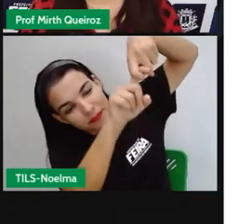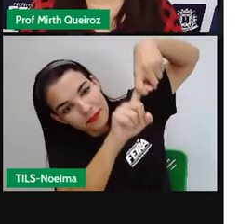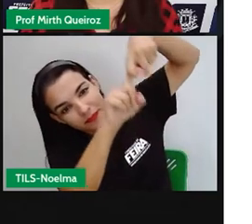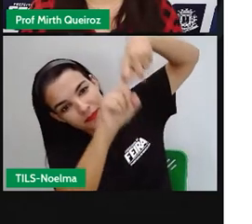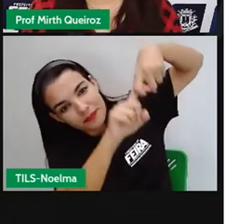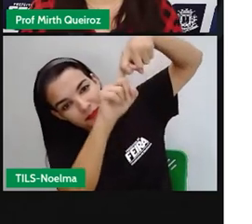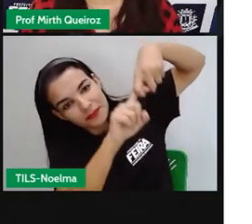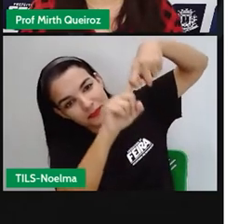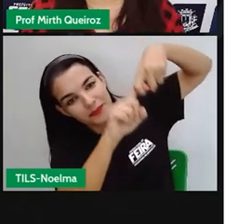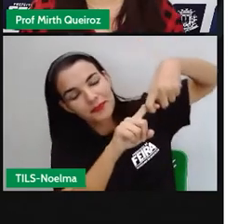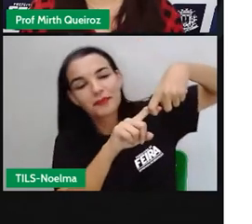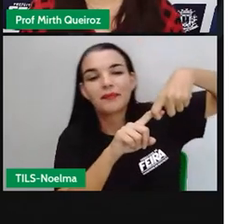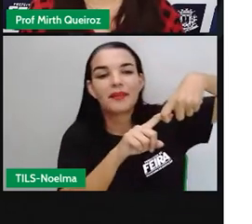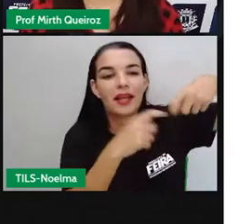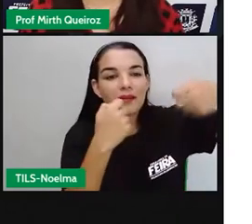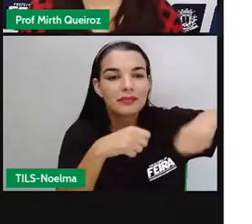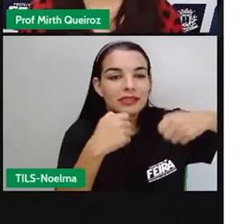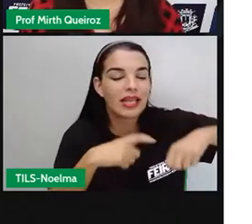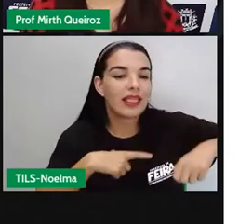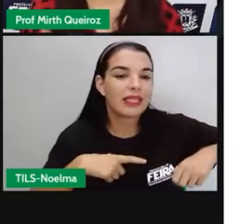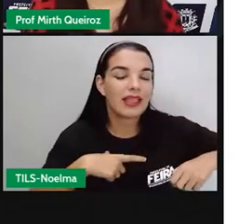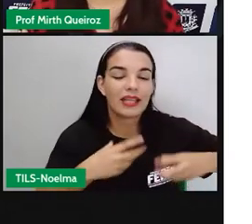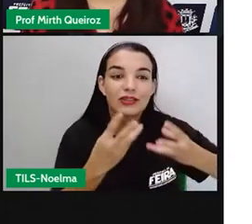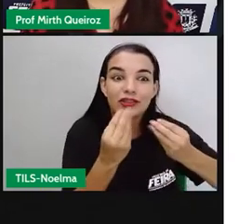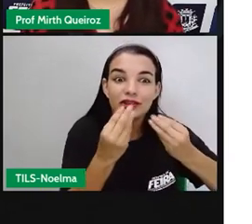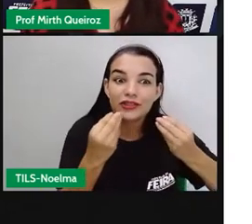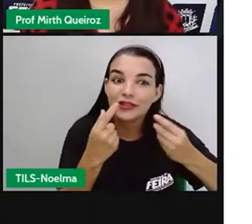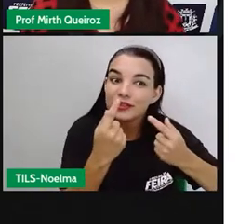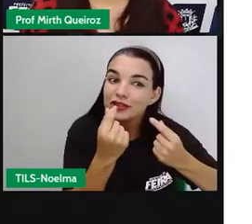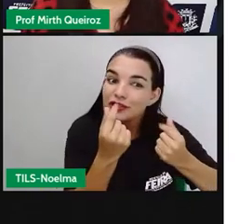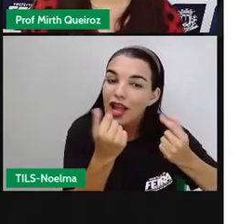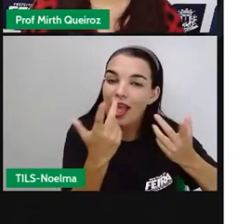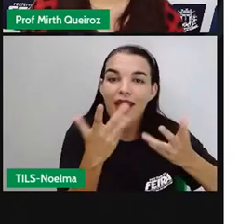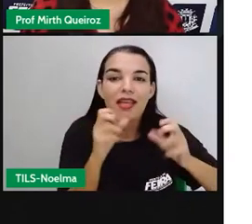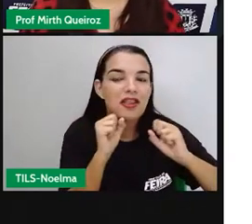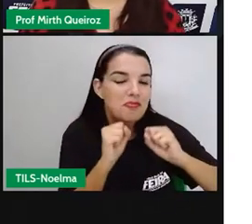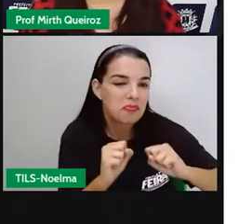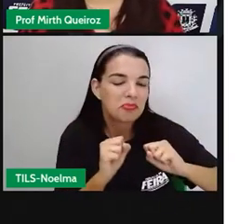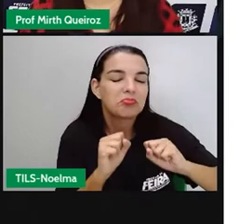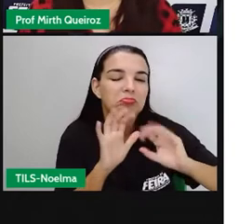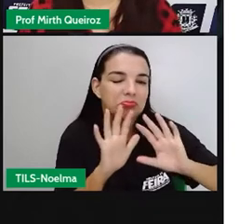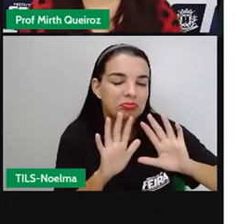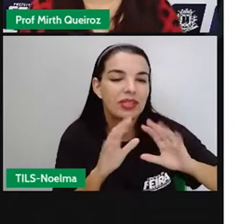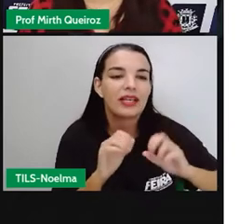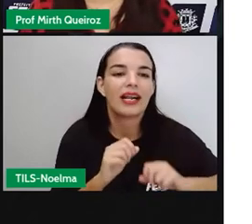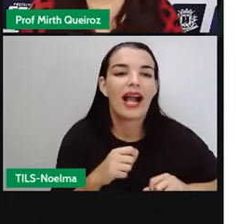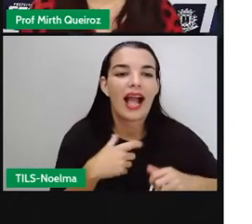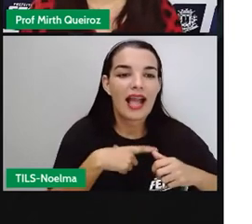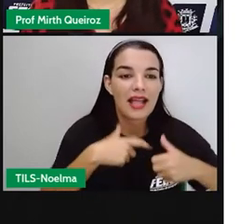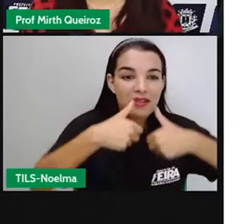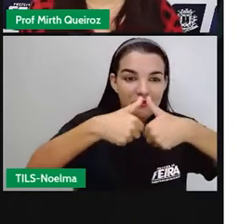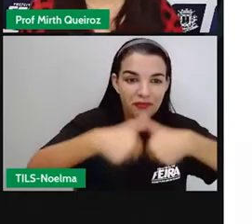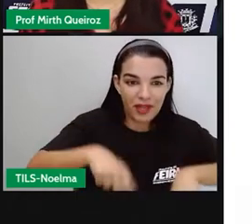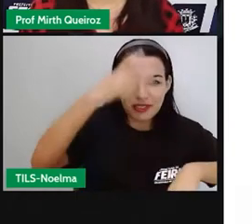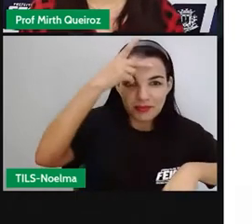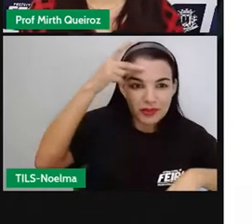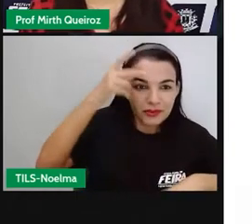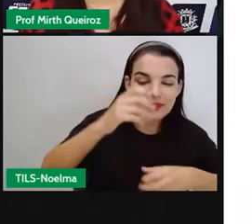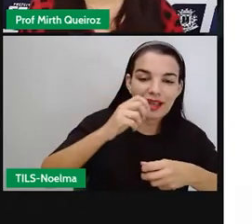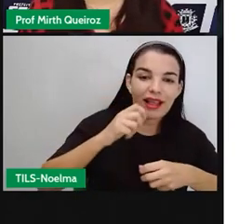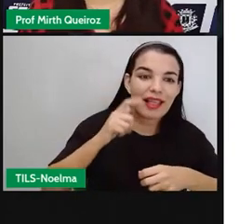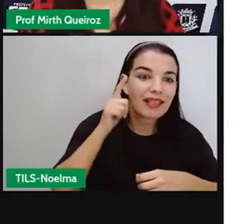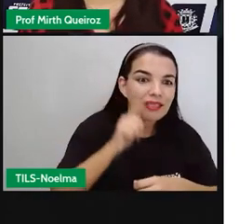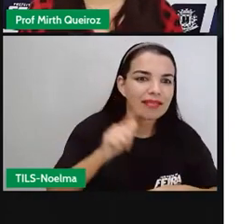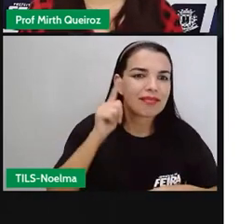depósito repleto de dinheiro. Pode ser um envelope, pode ser uma nota de 100 reais, algo do tipo. E aí as pessoas vão